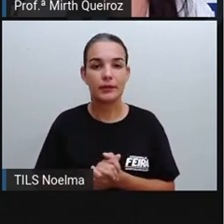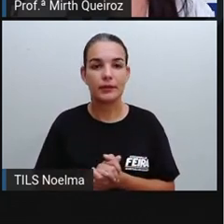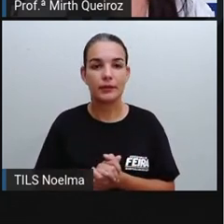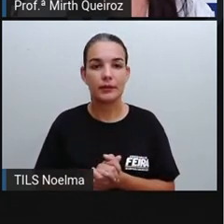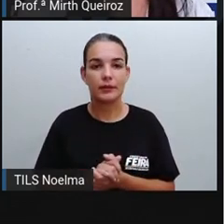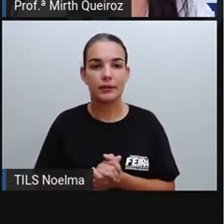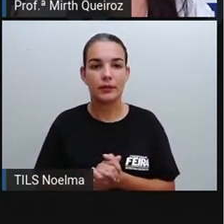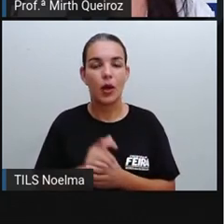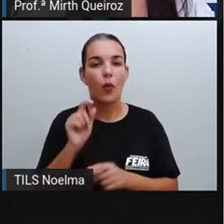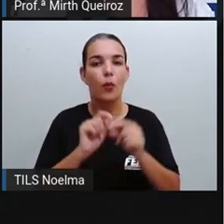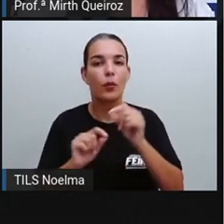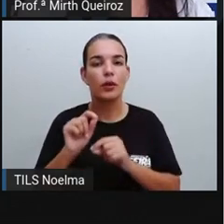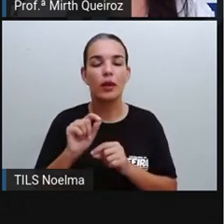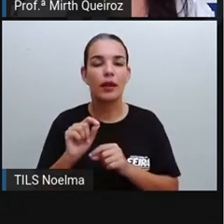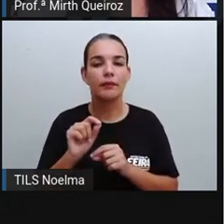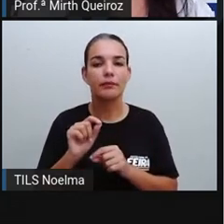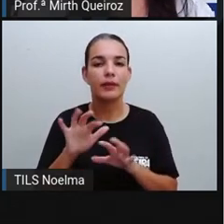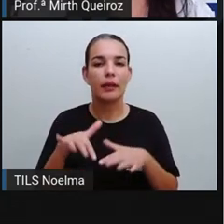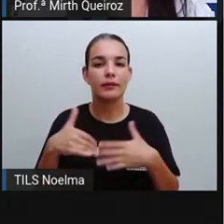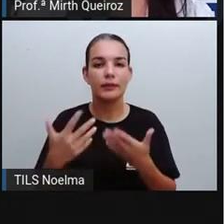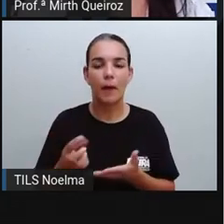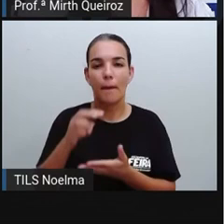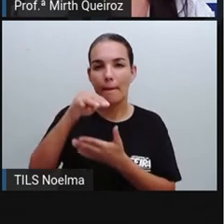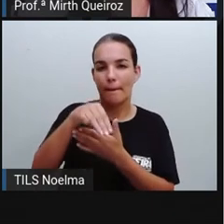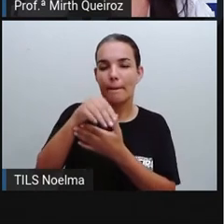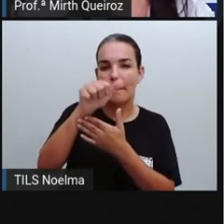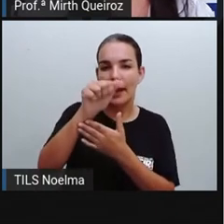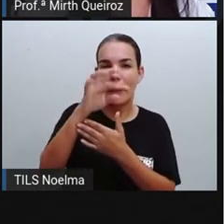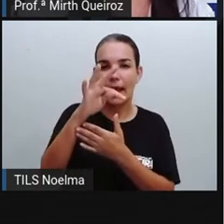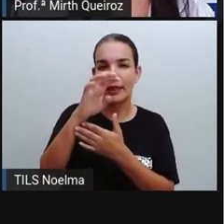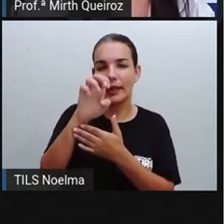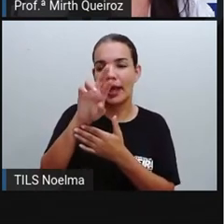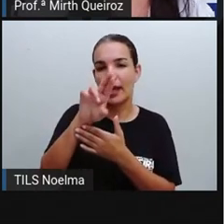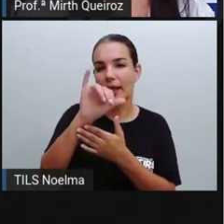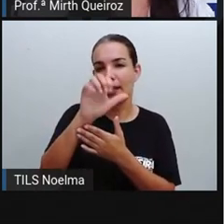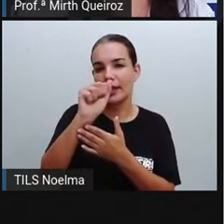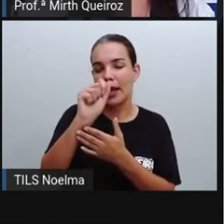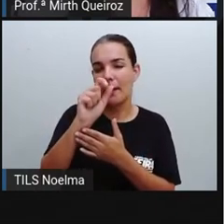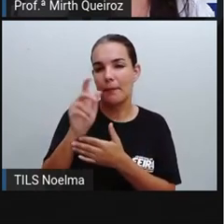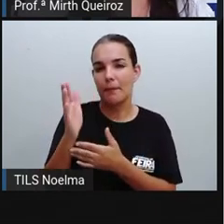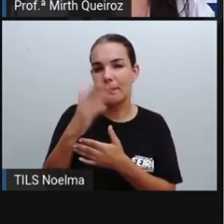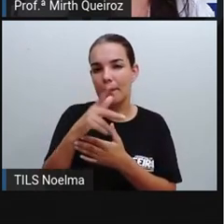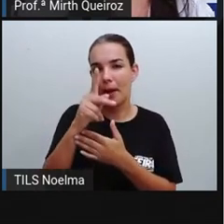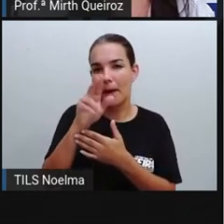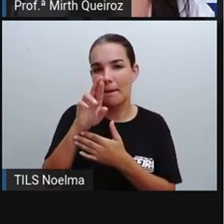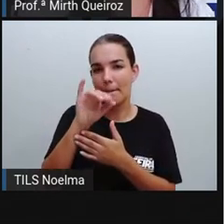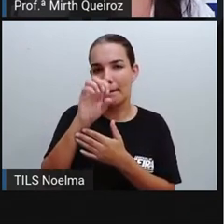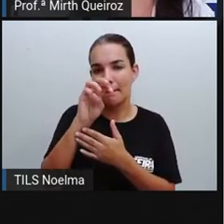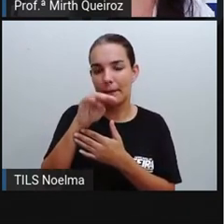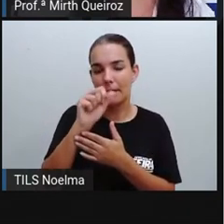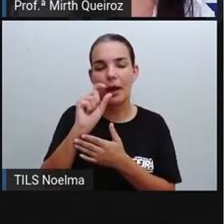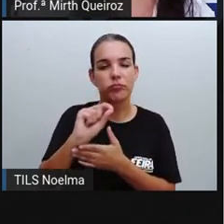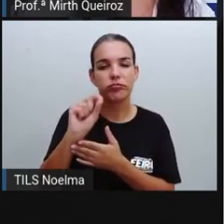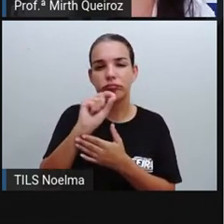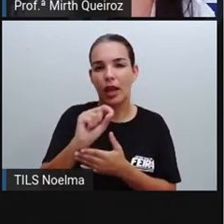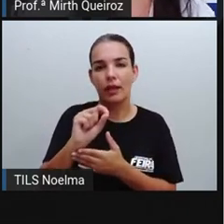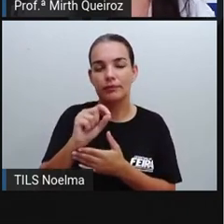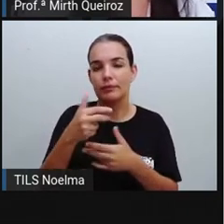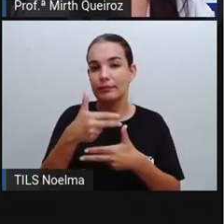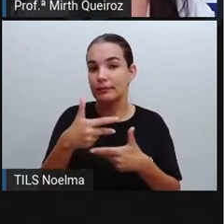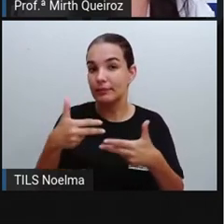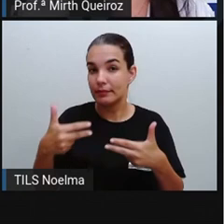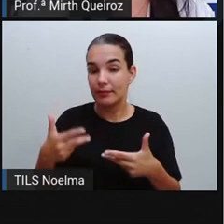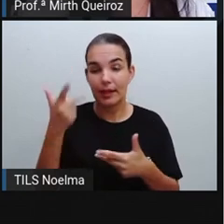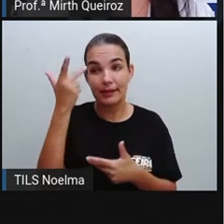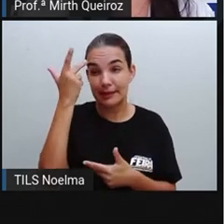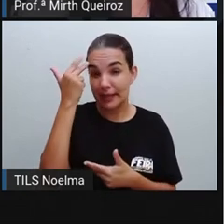o que seria matéria-prima, então, pro resumindo aí tudo? É um produto que é natural ou pode